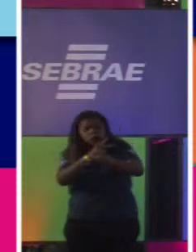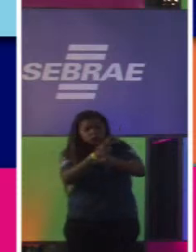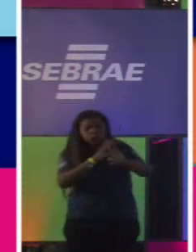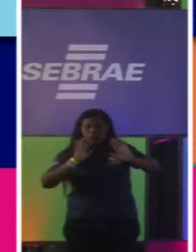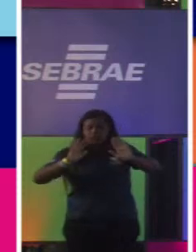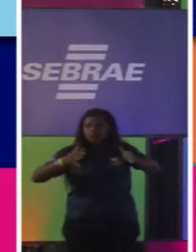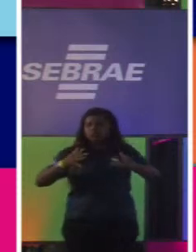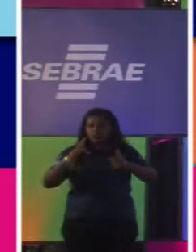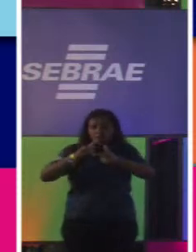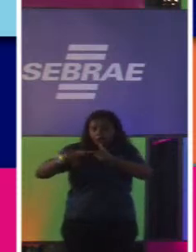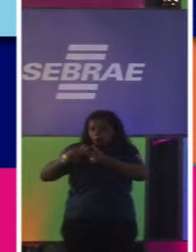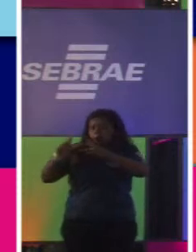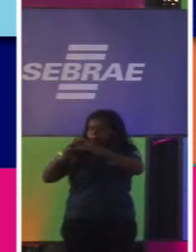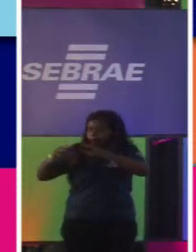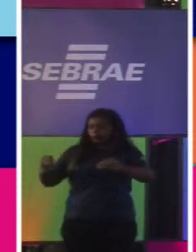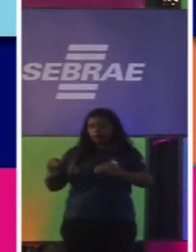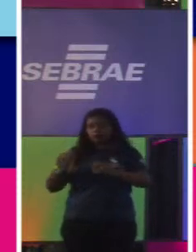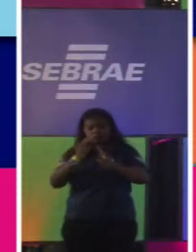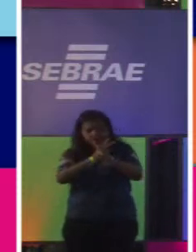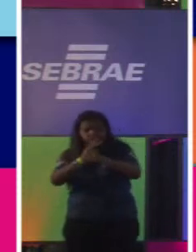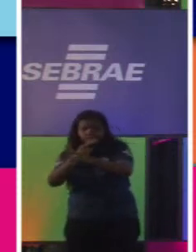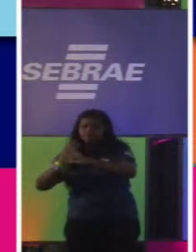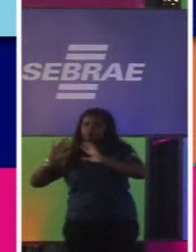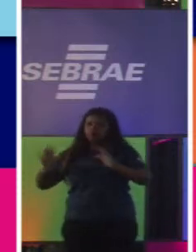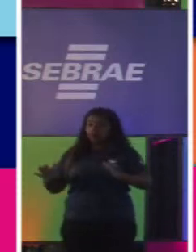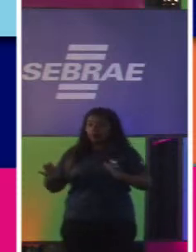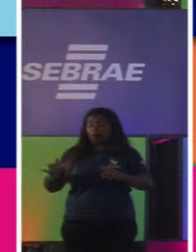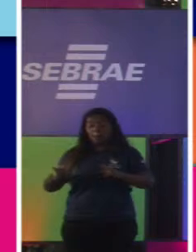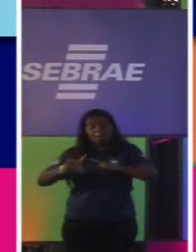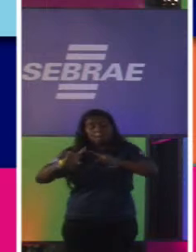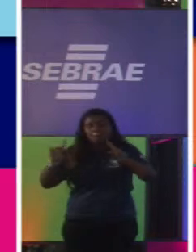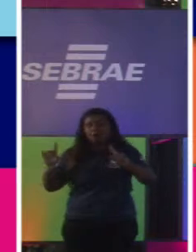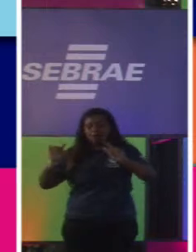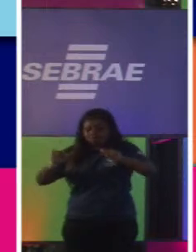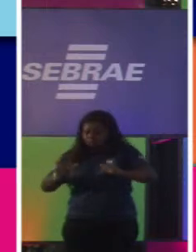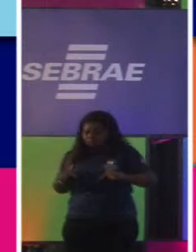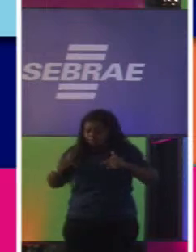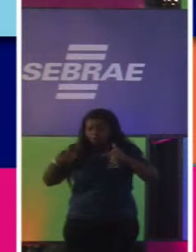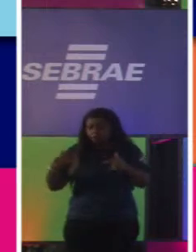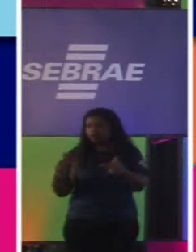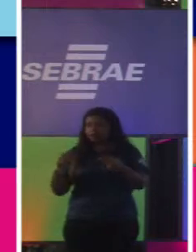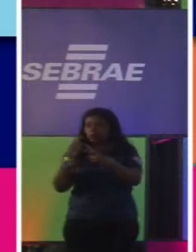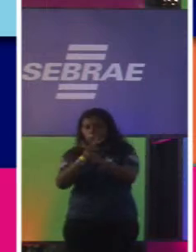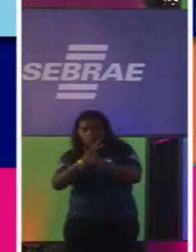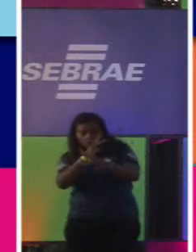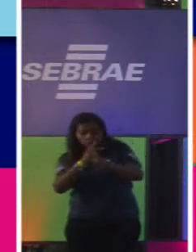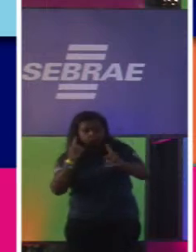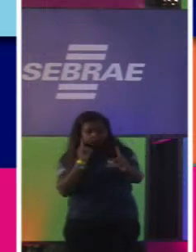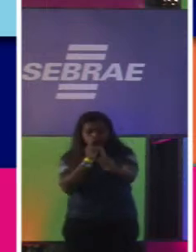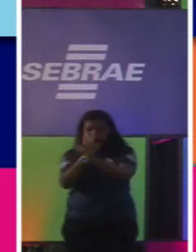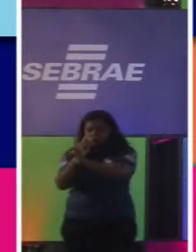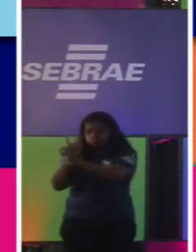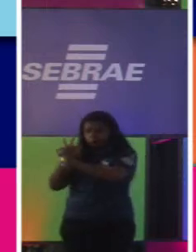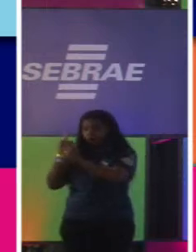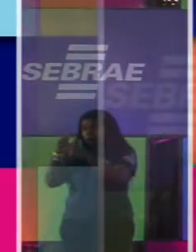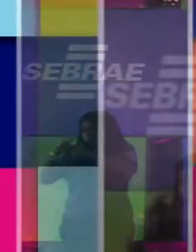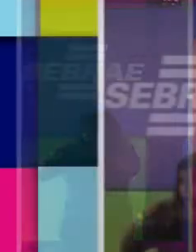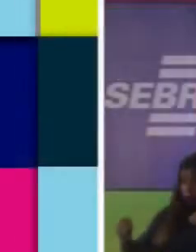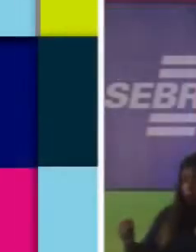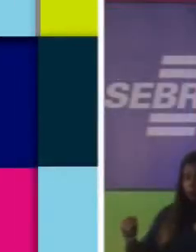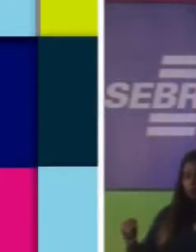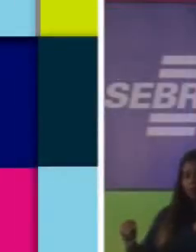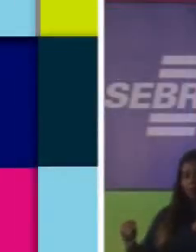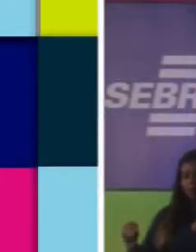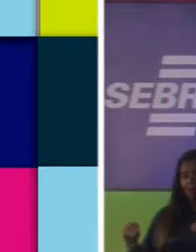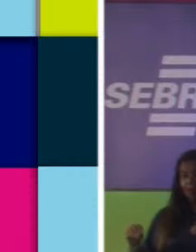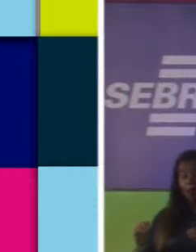paliativa para resolver aquele problema. Ou seja, elas estão colocando força e movimento para tentar encontrar uma solução para aquilo. O que existe